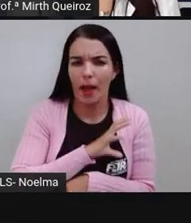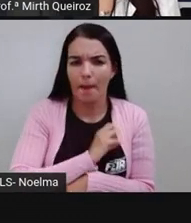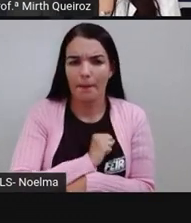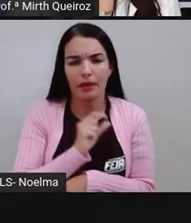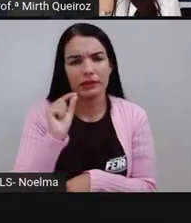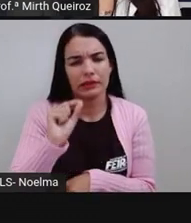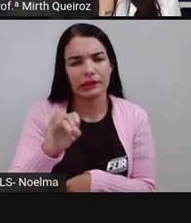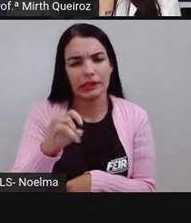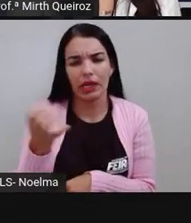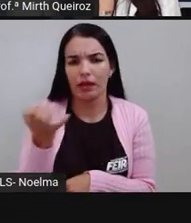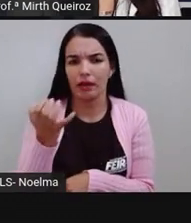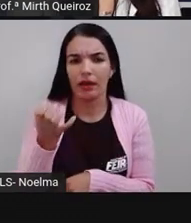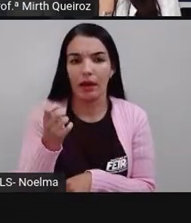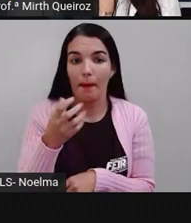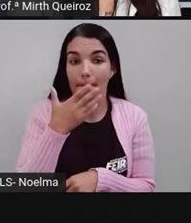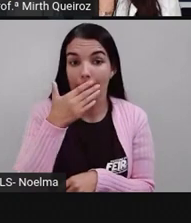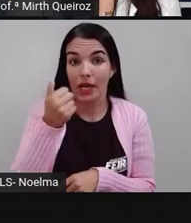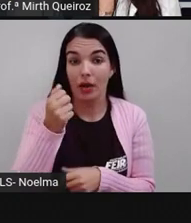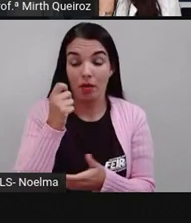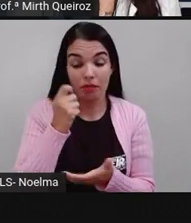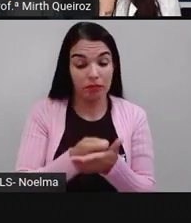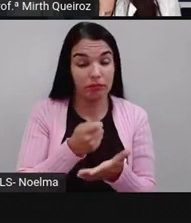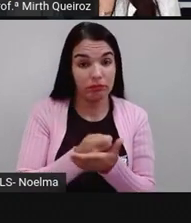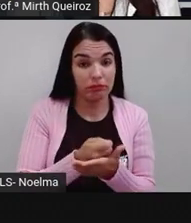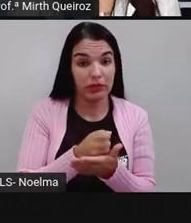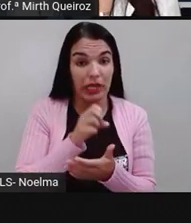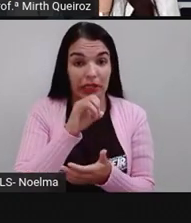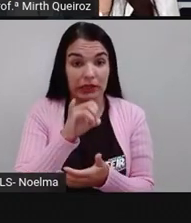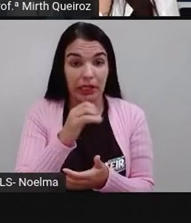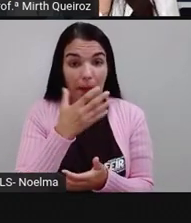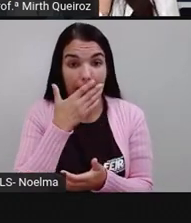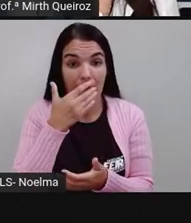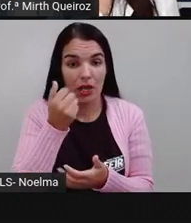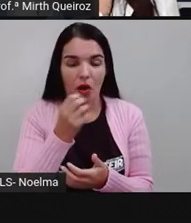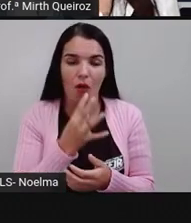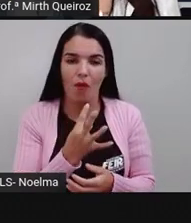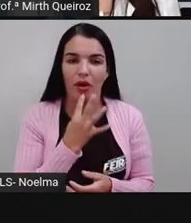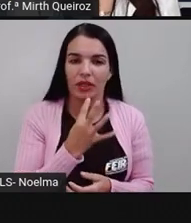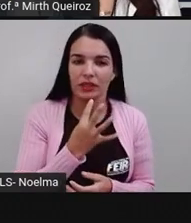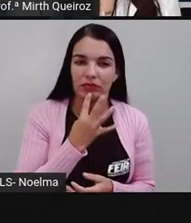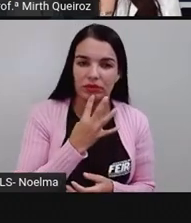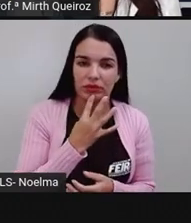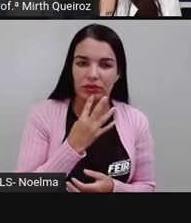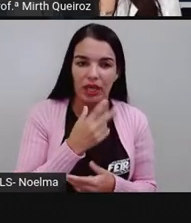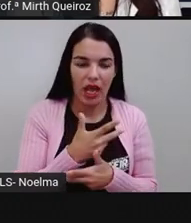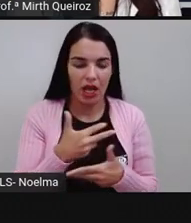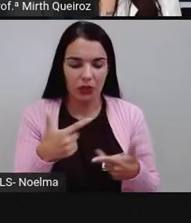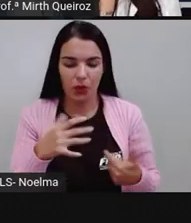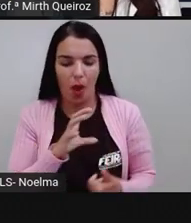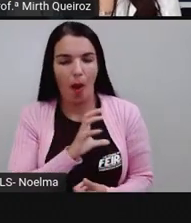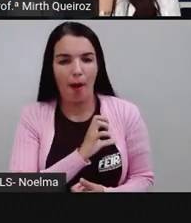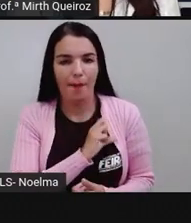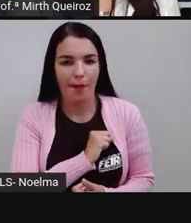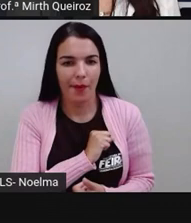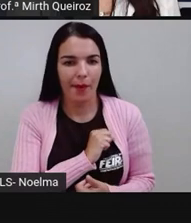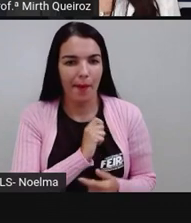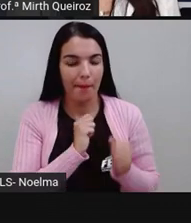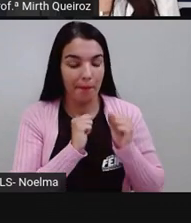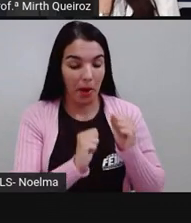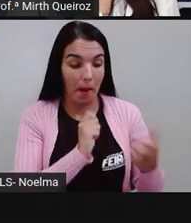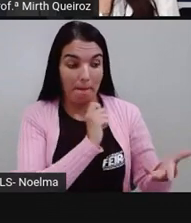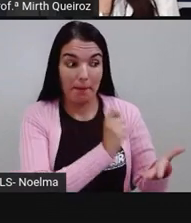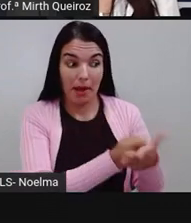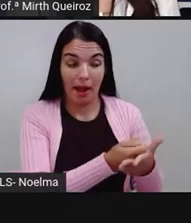Melhor fazer valer a pena. E é bem melhor se conhecer. Nas coisas o amor convém pagar